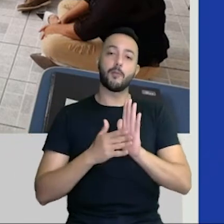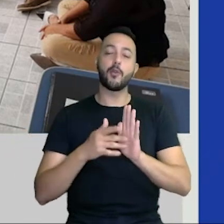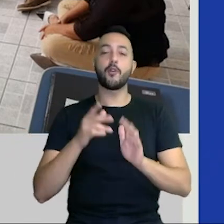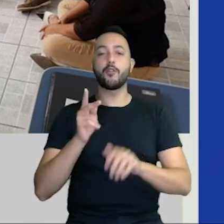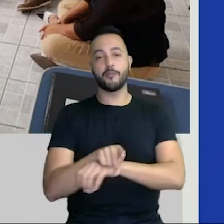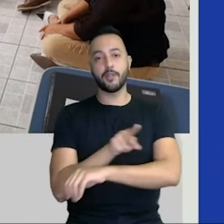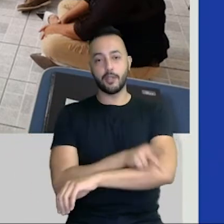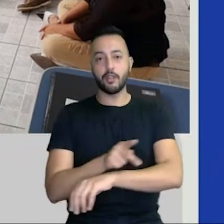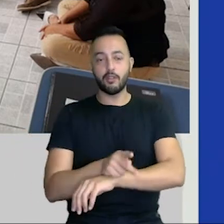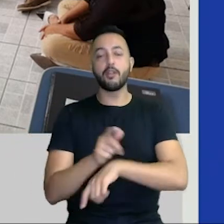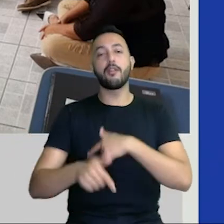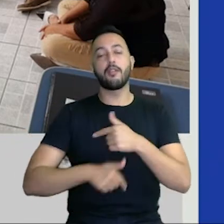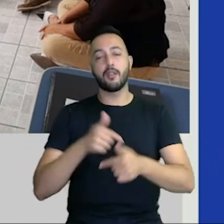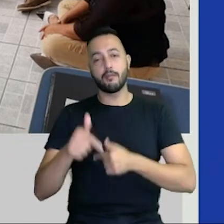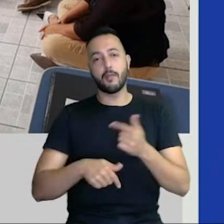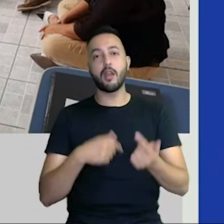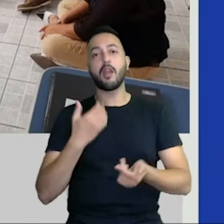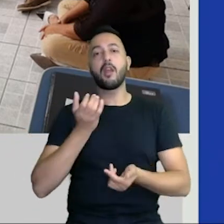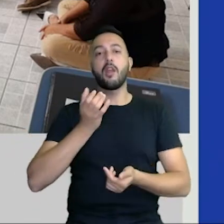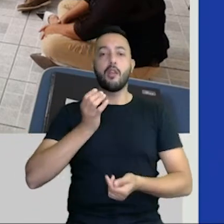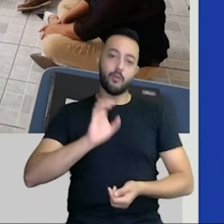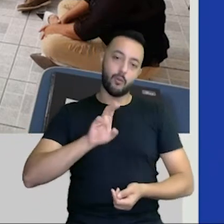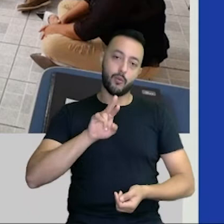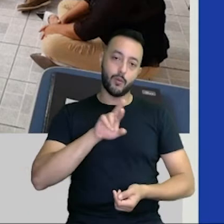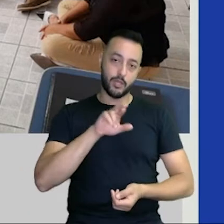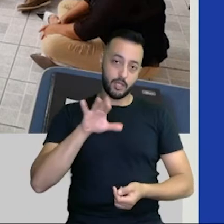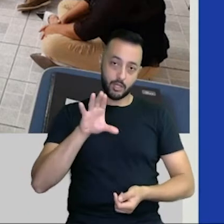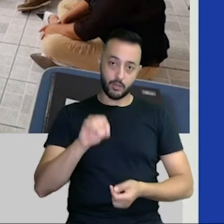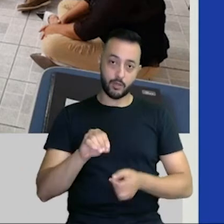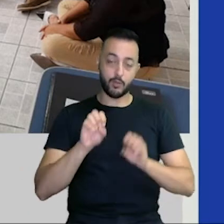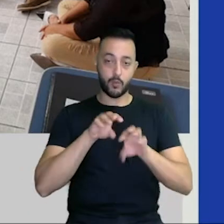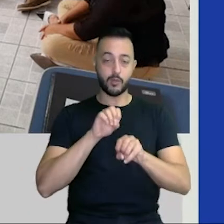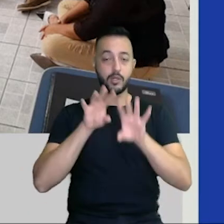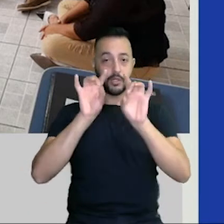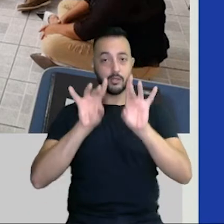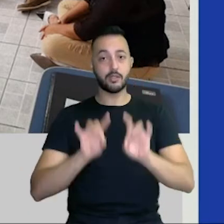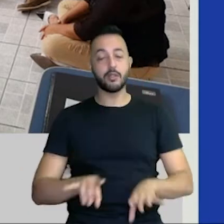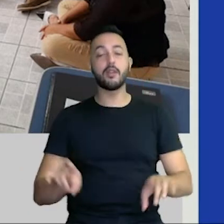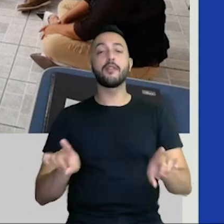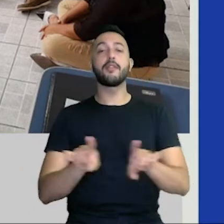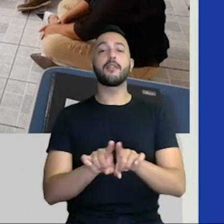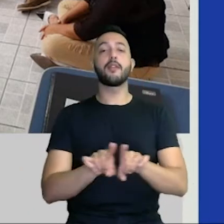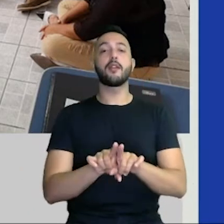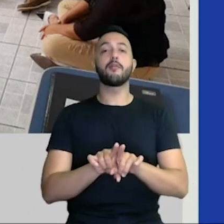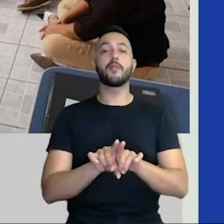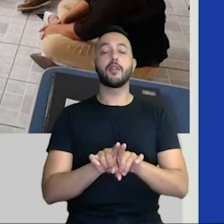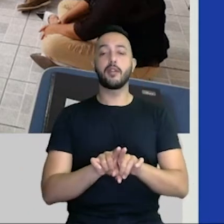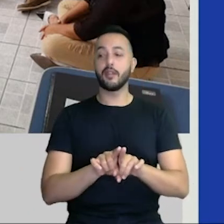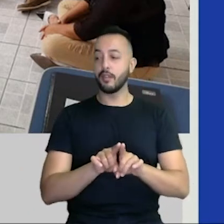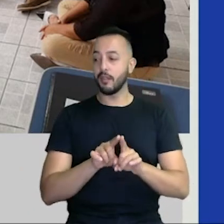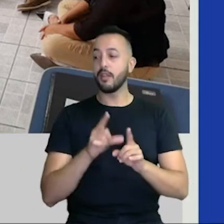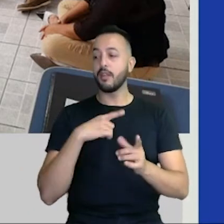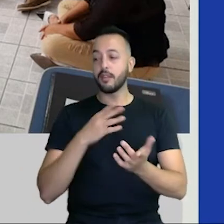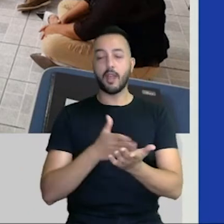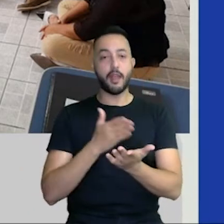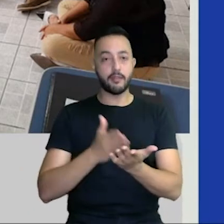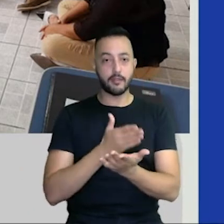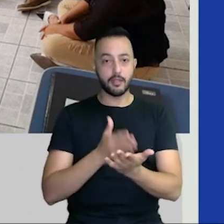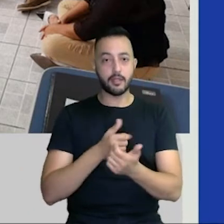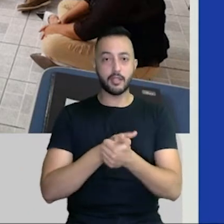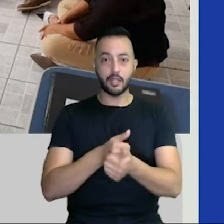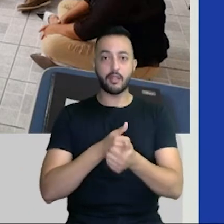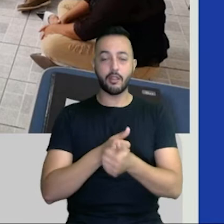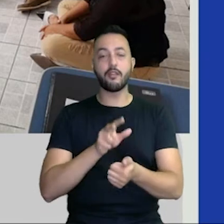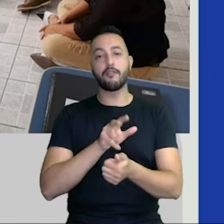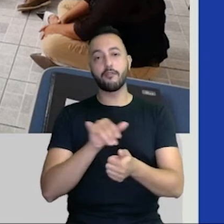todos esses trabalhos, currículo da educação especial, então até a própria caderneta de acompanhamento, que isso aí